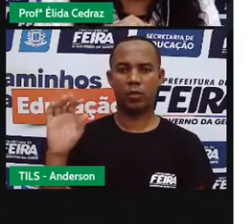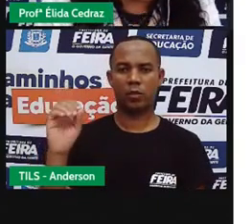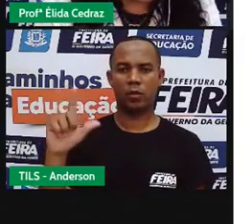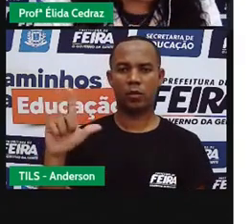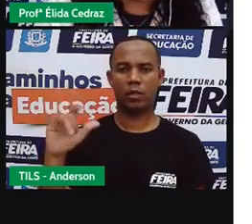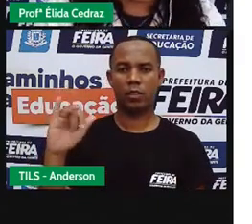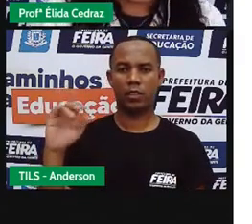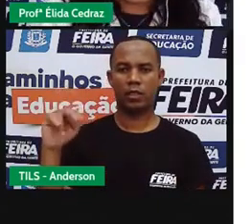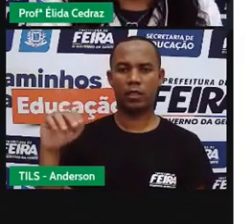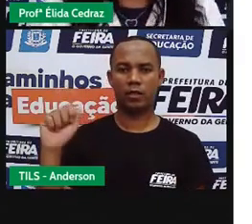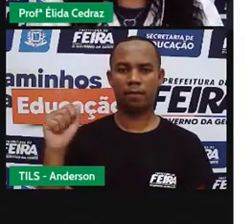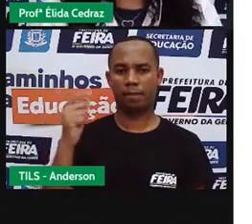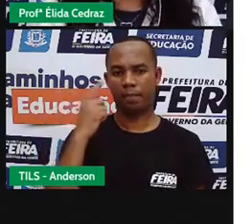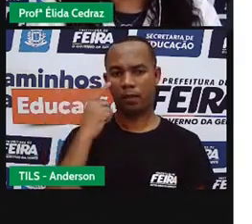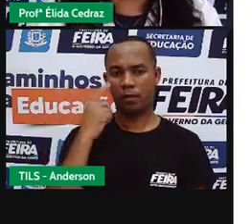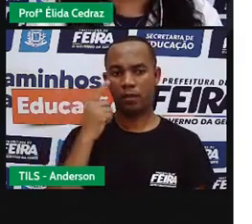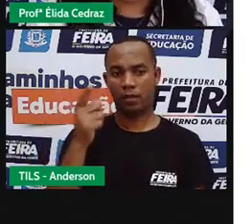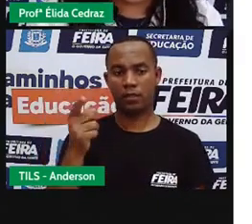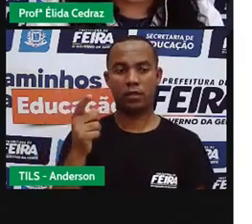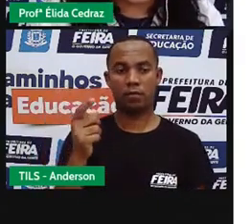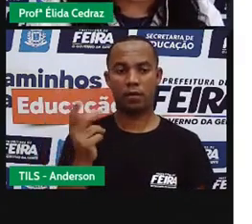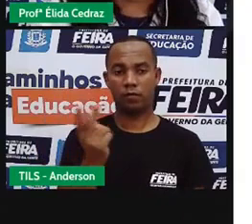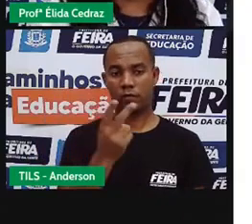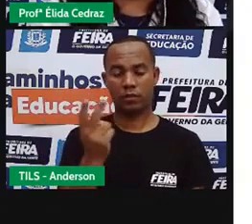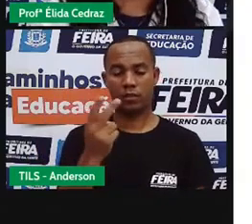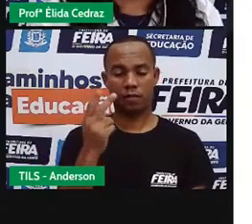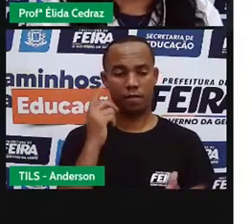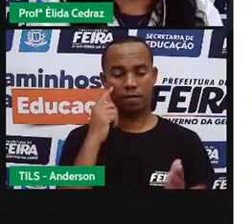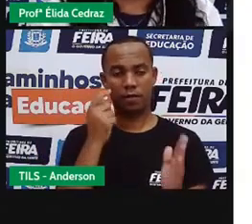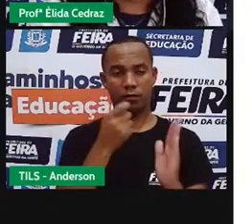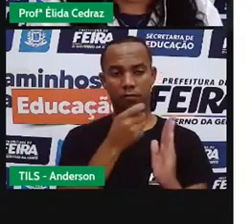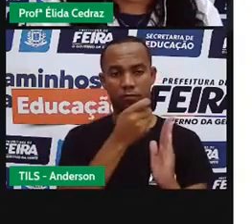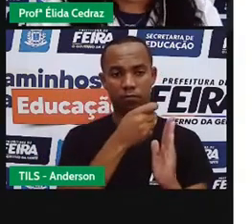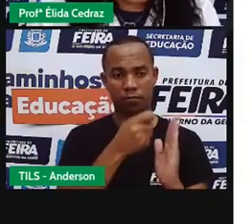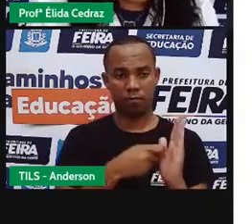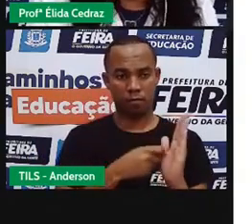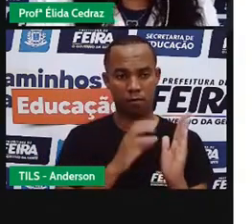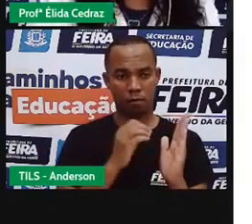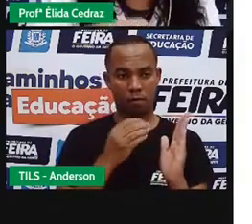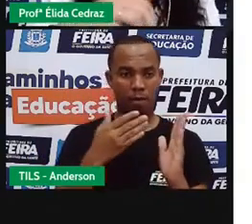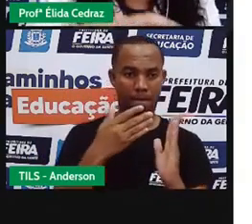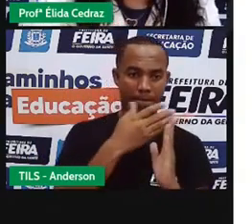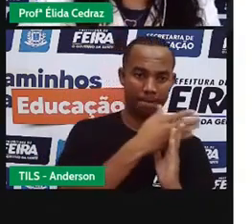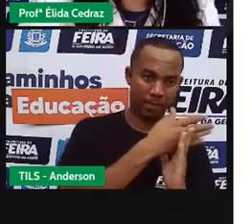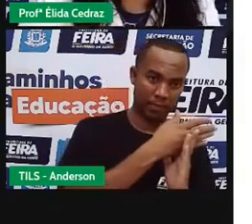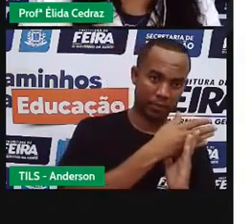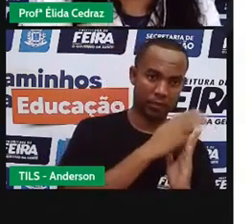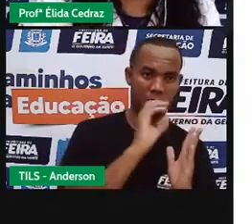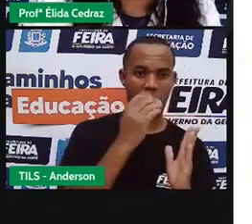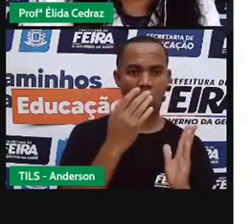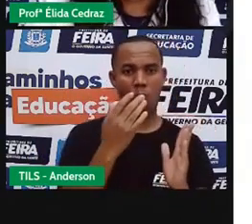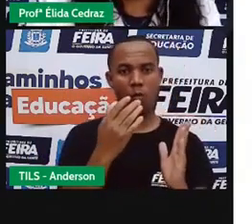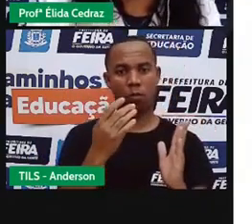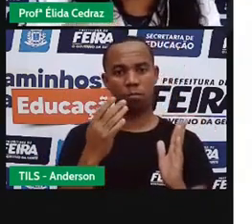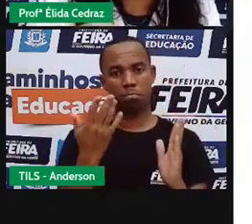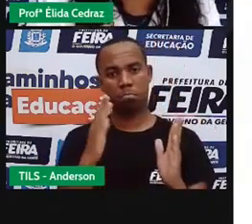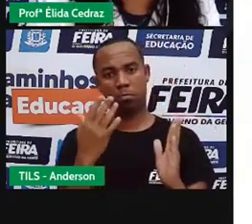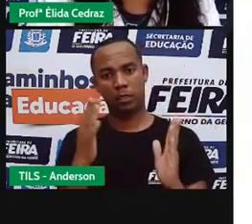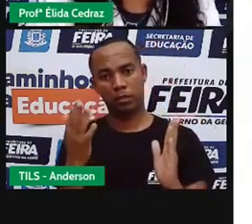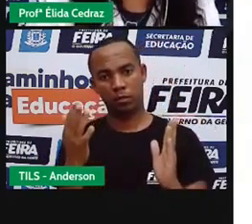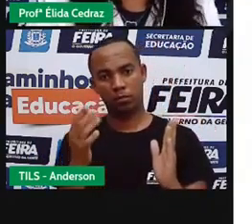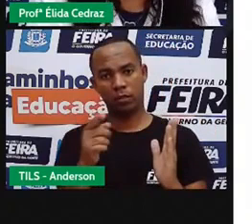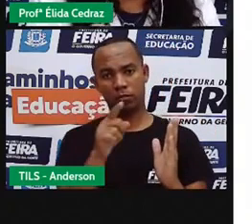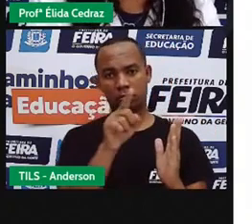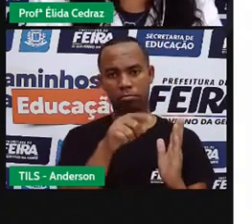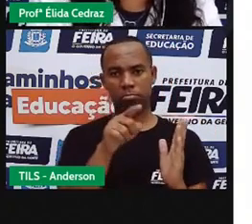para você o que é papel celofone. Sabe aquelas folgueirinhas que a gente faz na escola? Tem um papel parecendo um plástico.